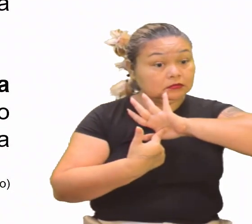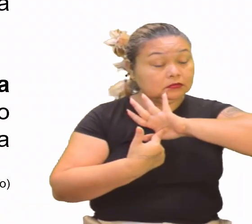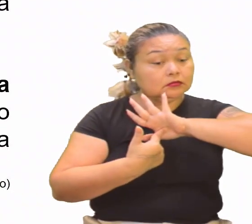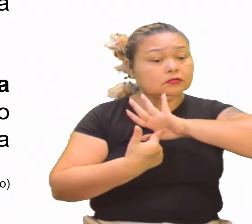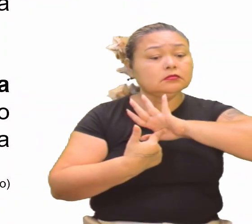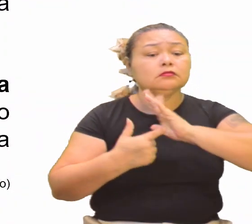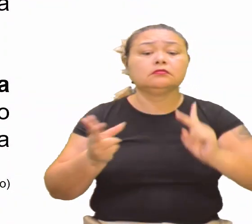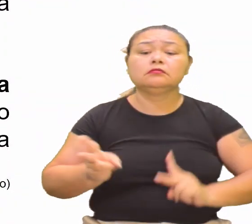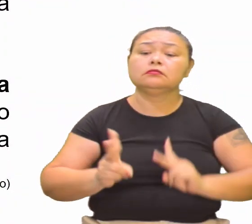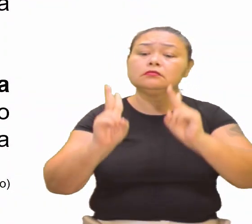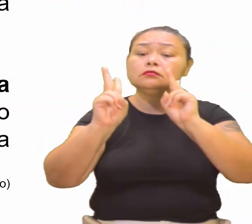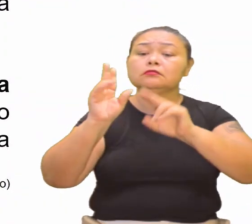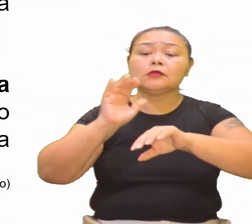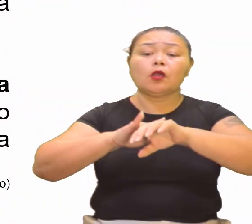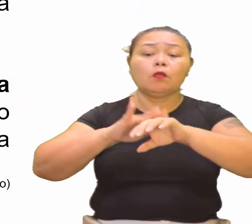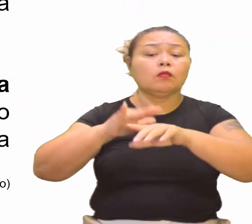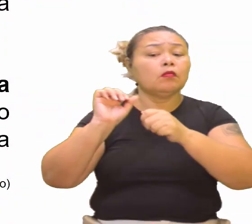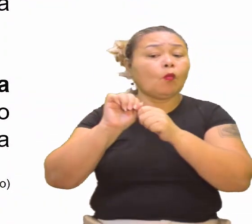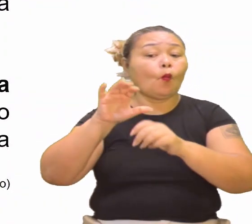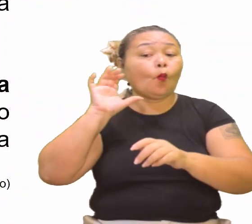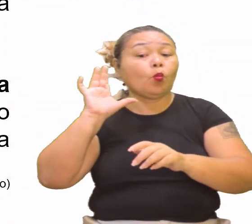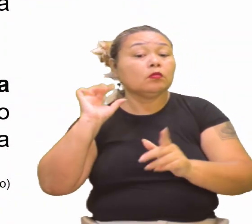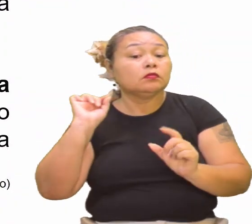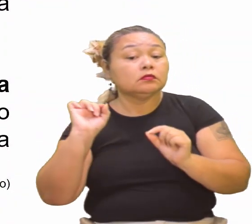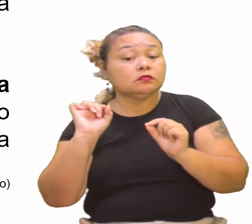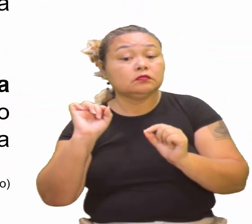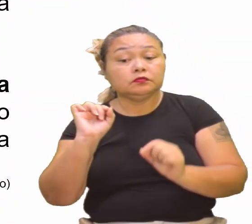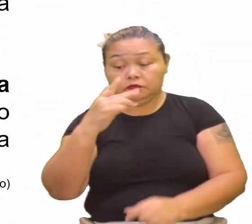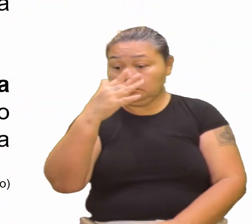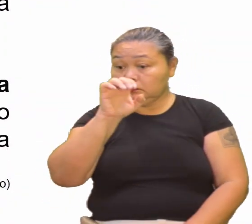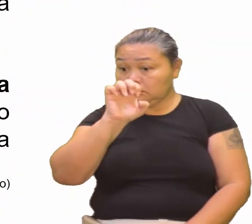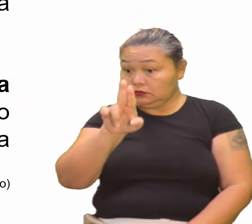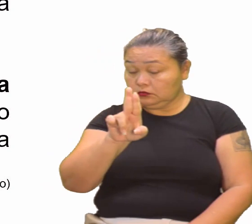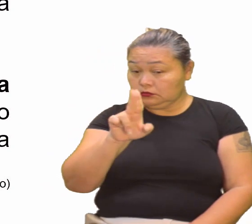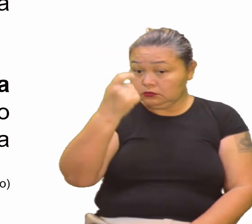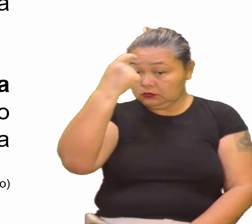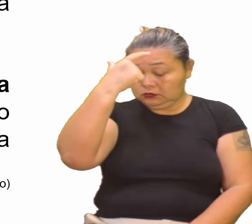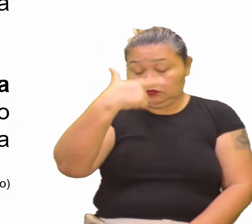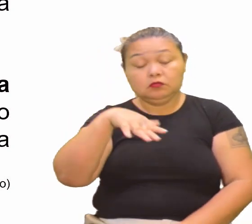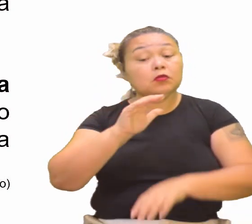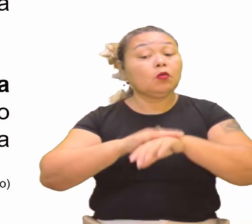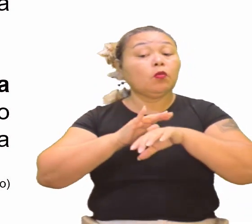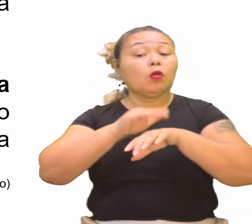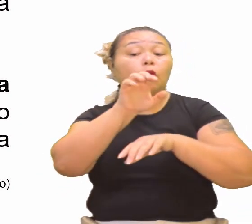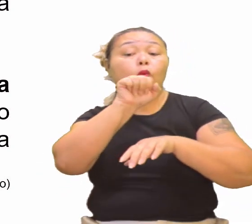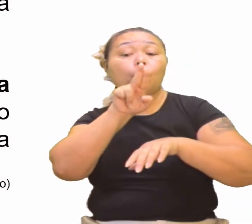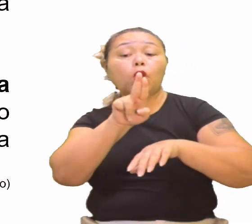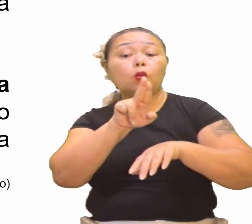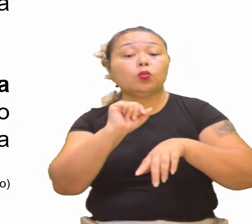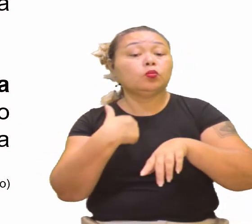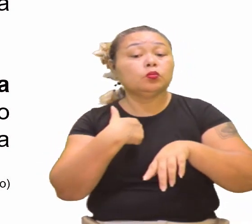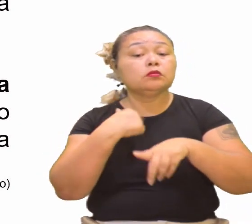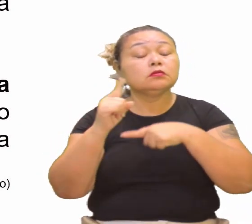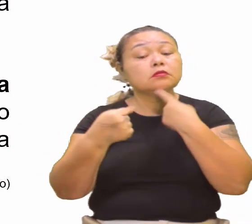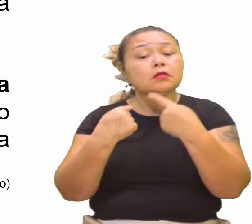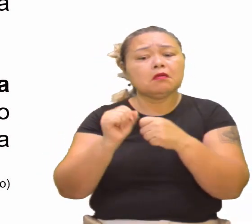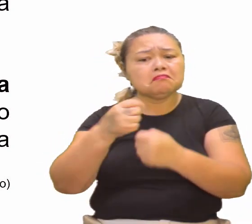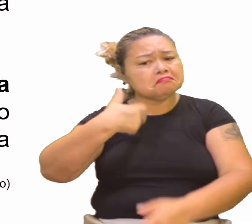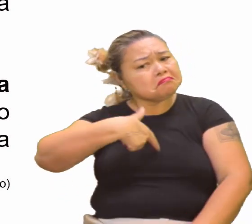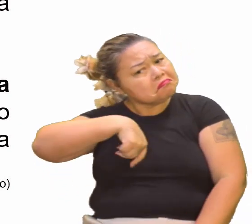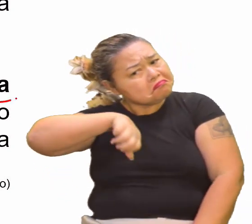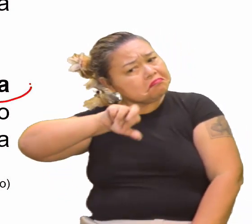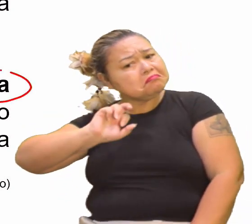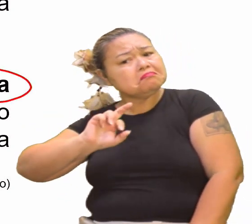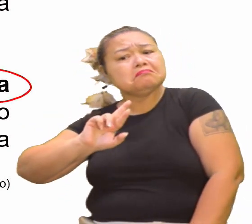A valorização da subjetividade, o eu, o eu pessoal, subjetivo, e autonomia,